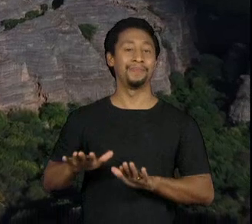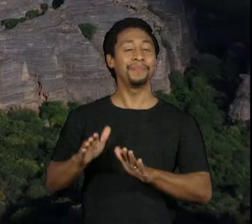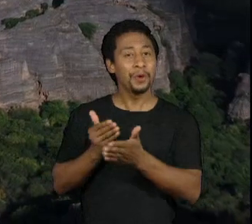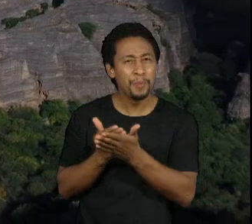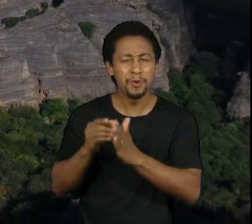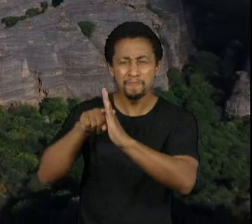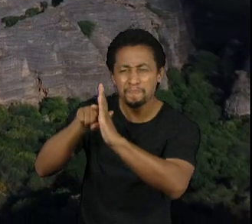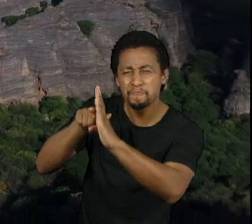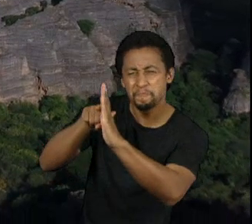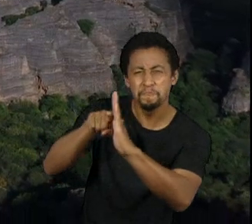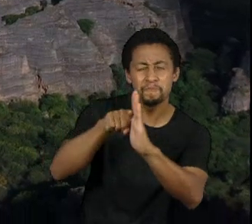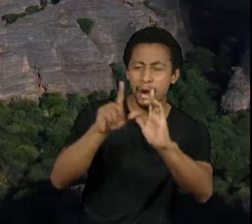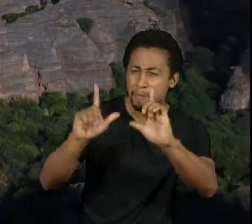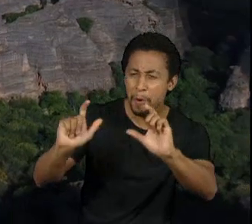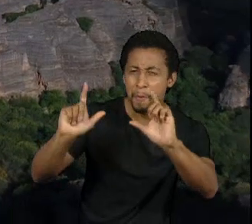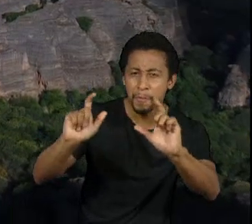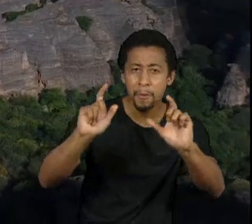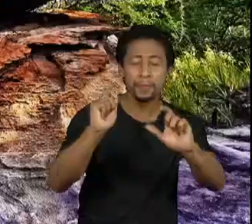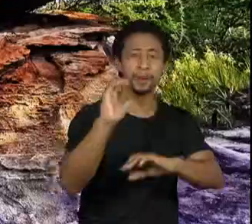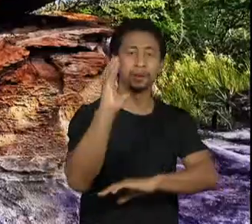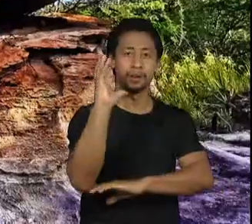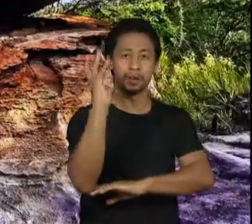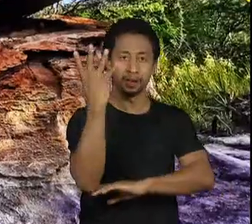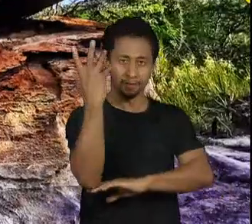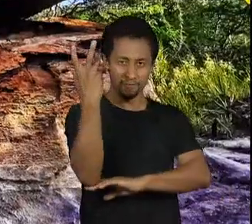Caatinga para além do Brasil.